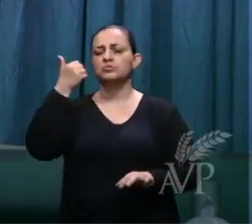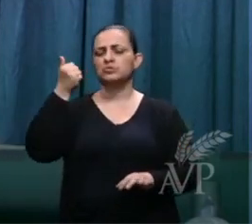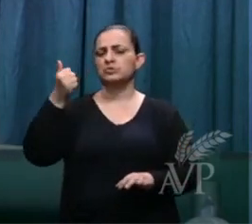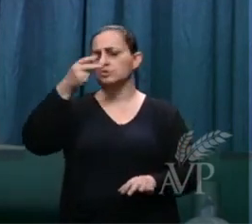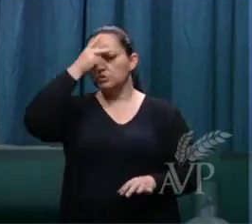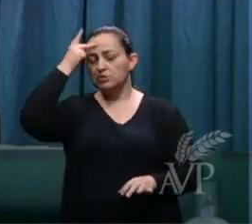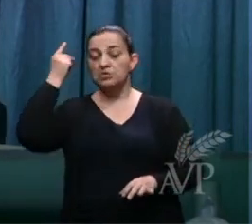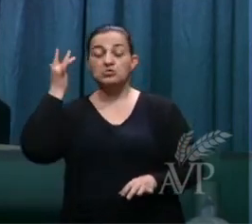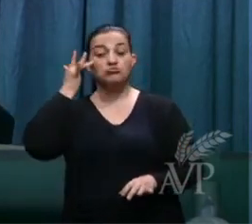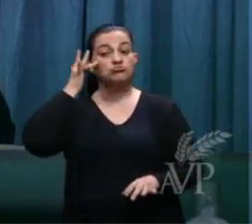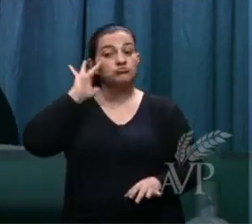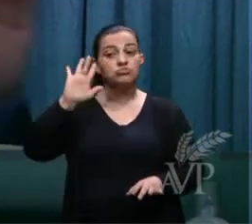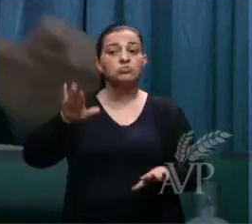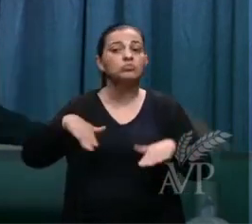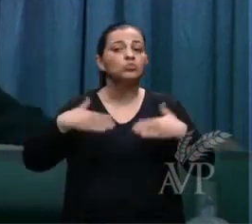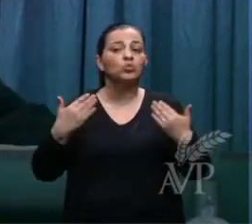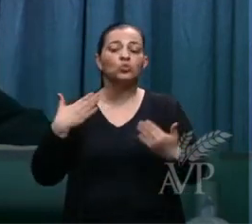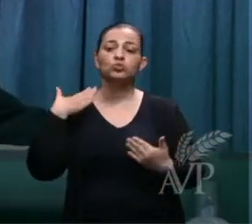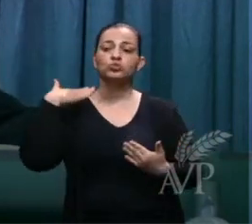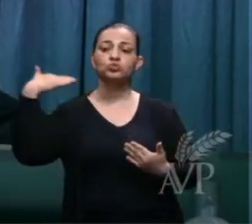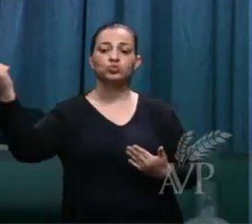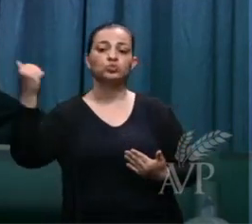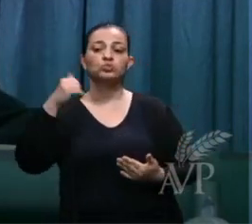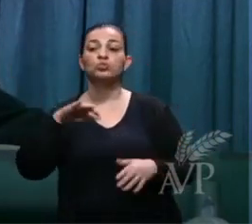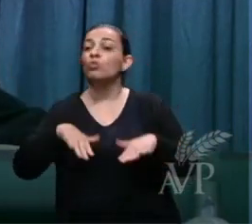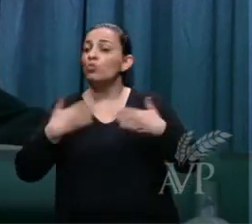sabe a hora que vai ser chamado